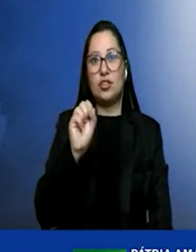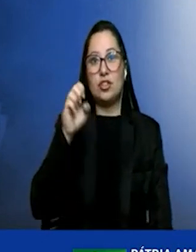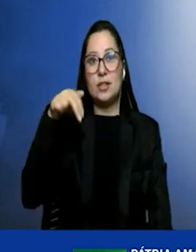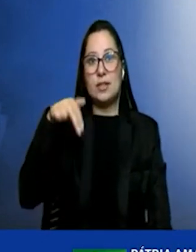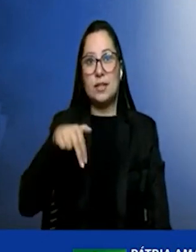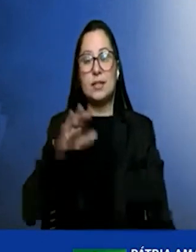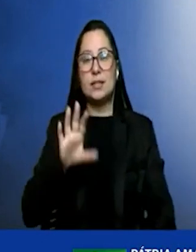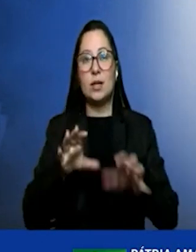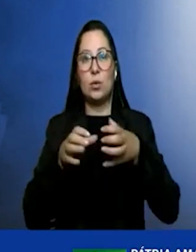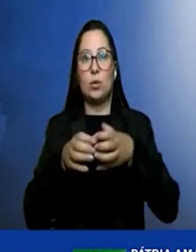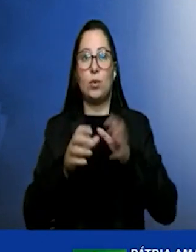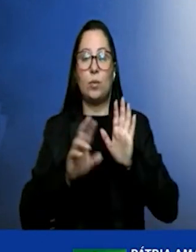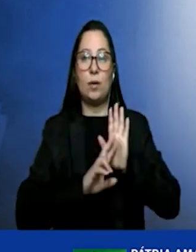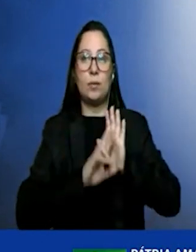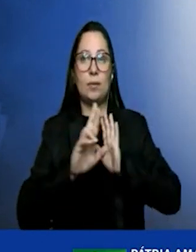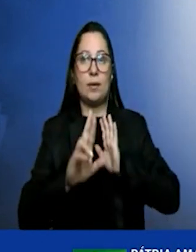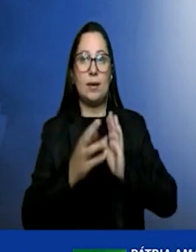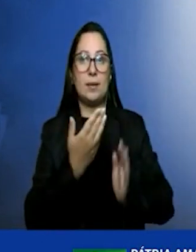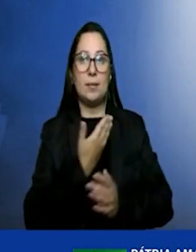pelo meu amigo.